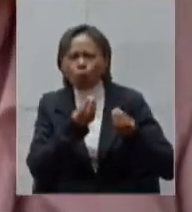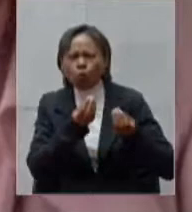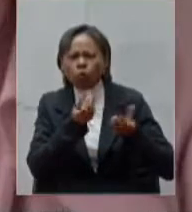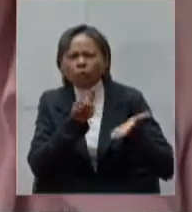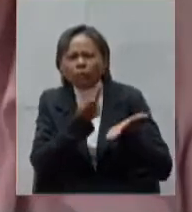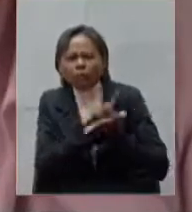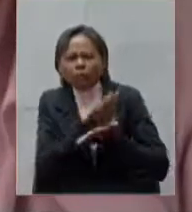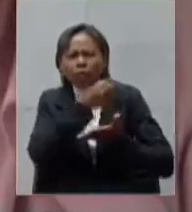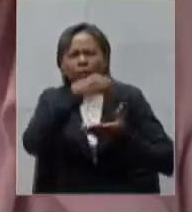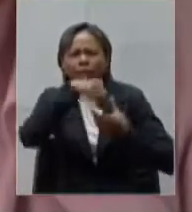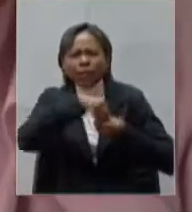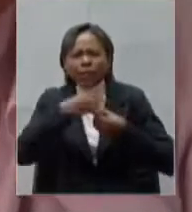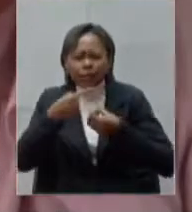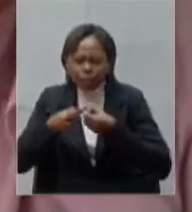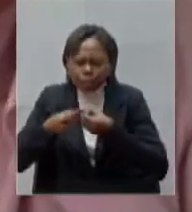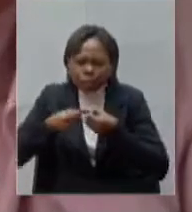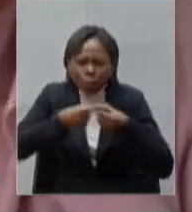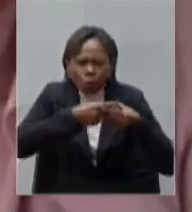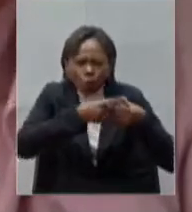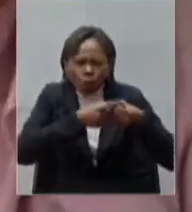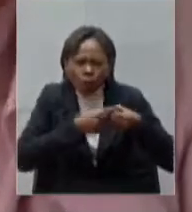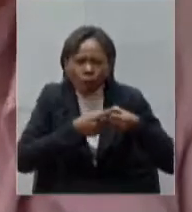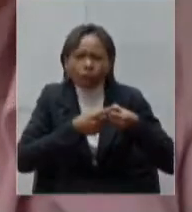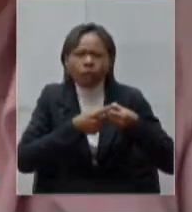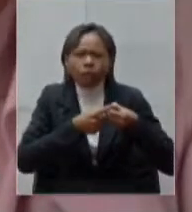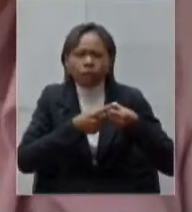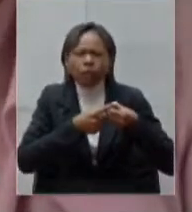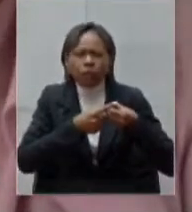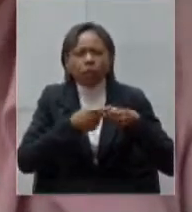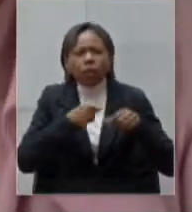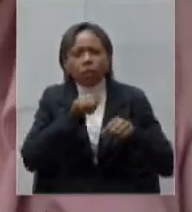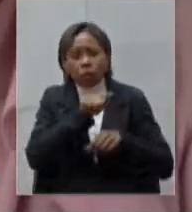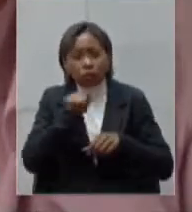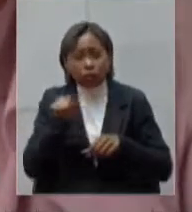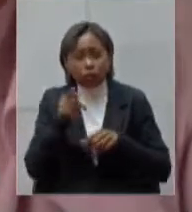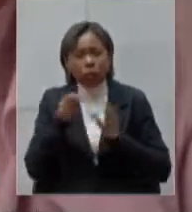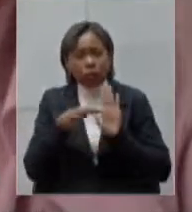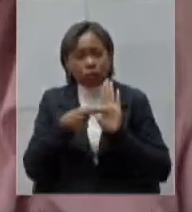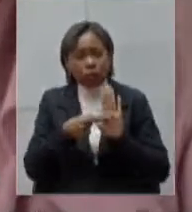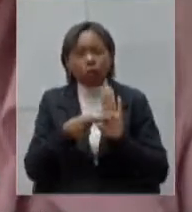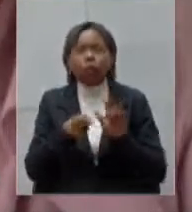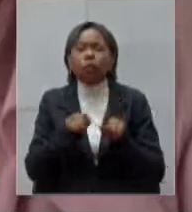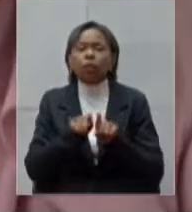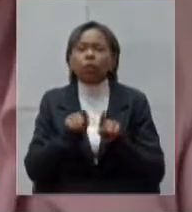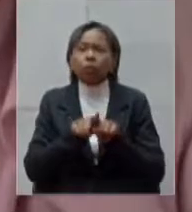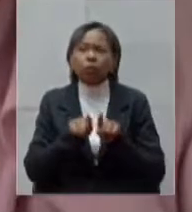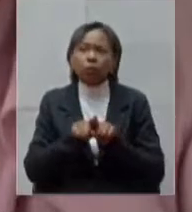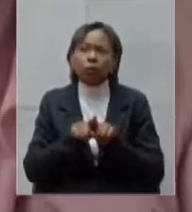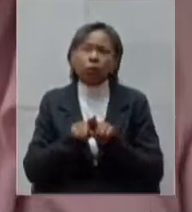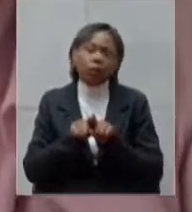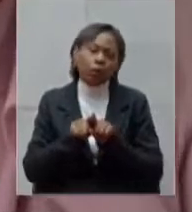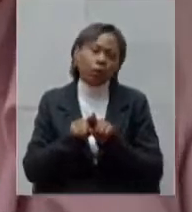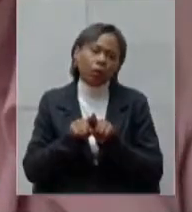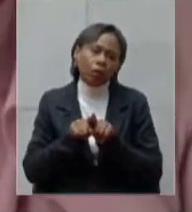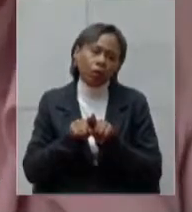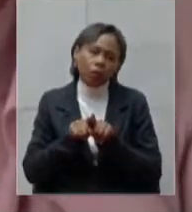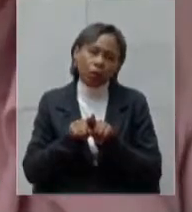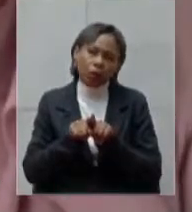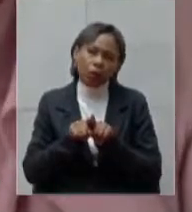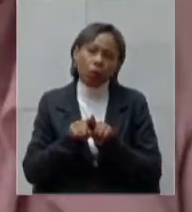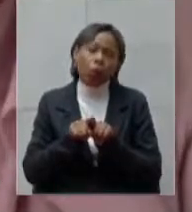cada um de vocês vem trazendo quero saudar o senhor Odelmo Carneiro Leão prefeito de